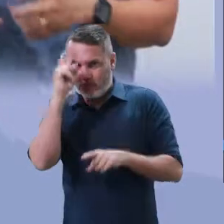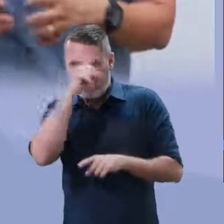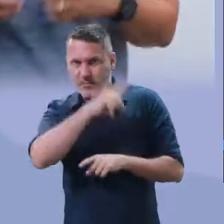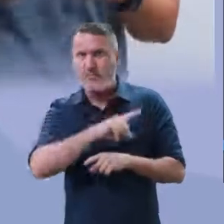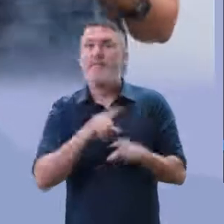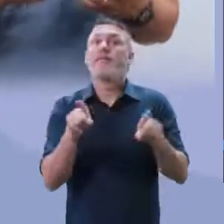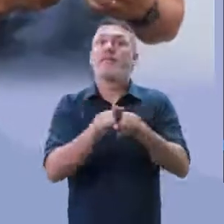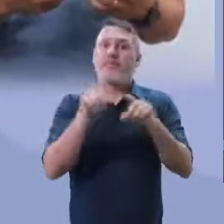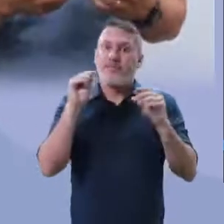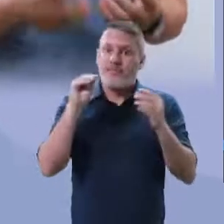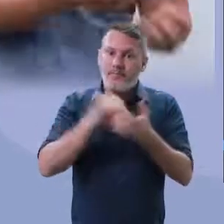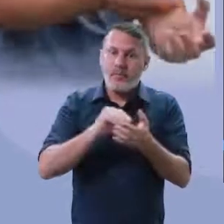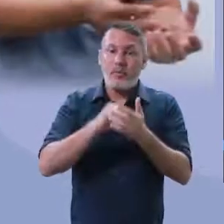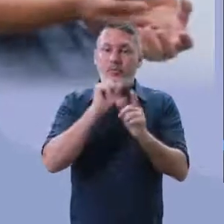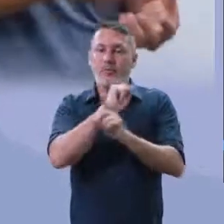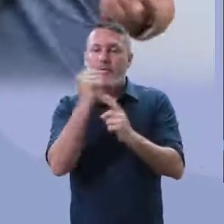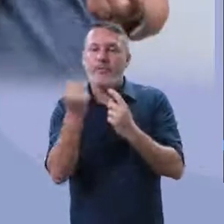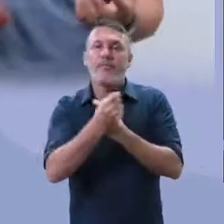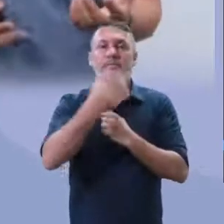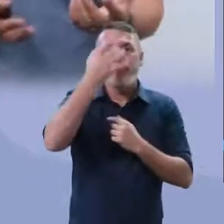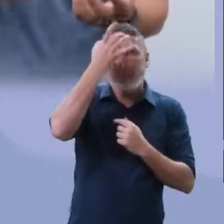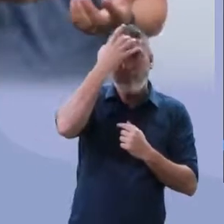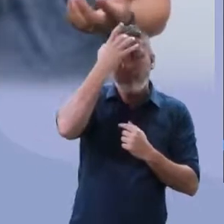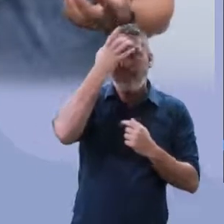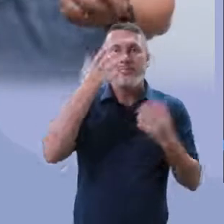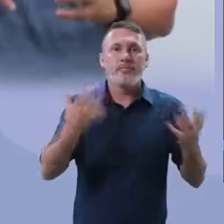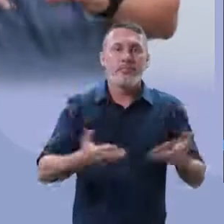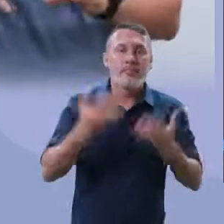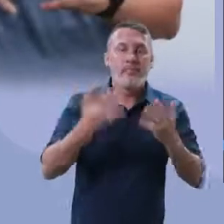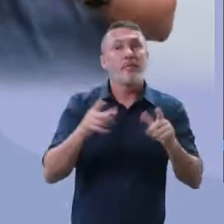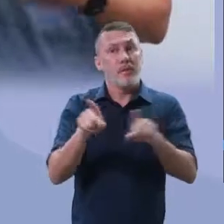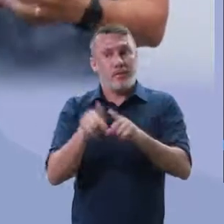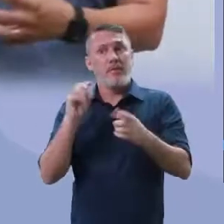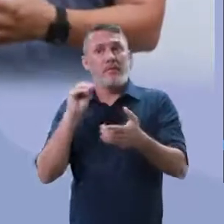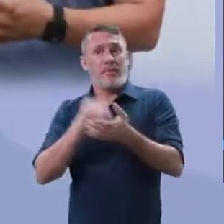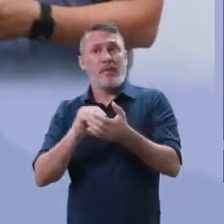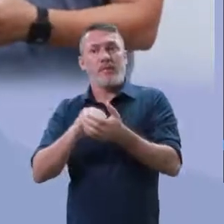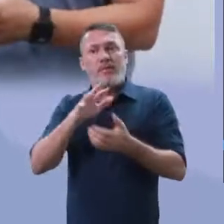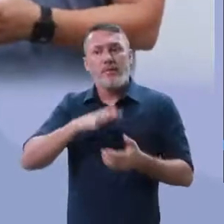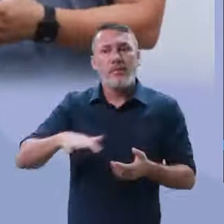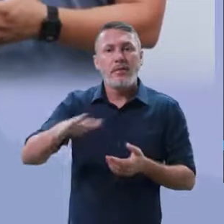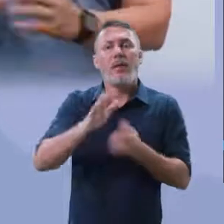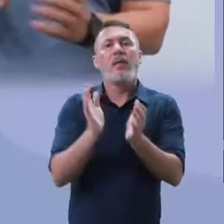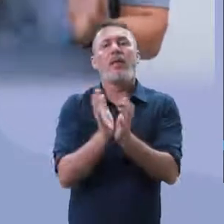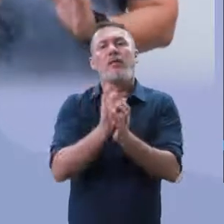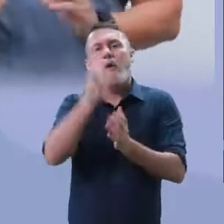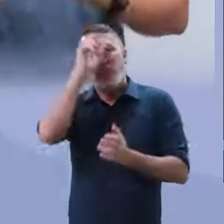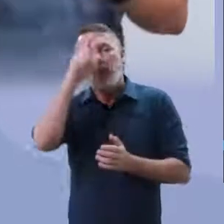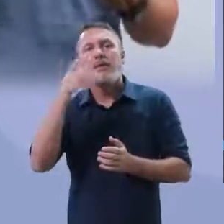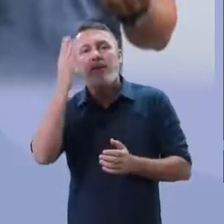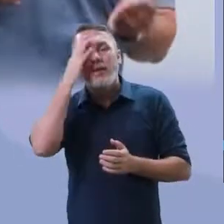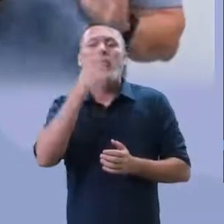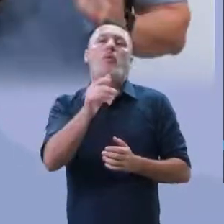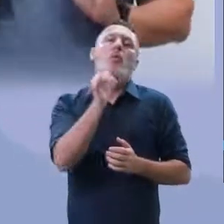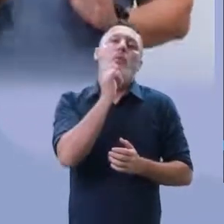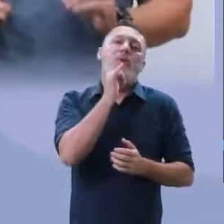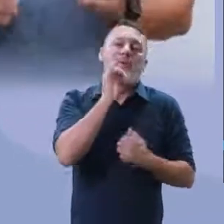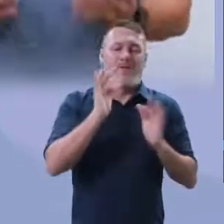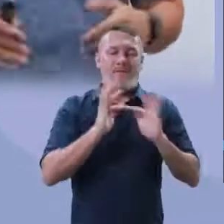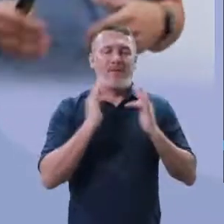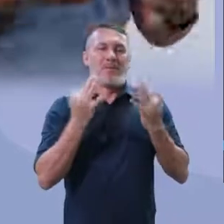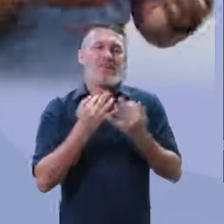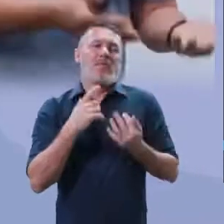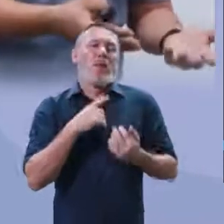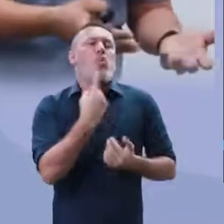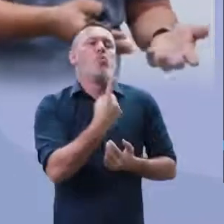preparo também na sociedade, como também o preparo da equipe ali do hospital. Por exemplo, um familiar, você